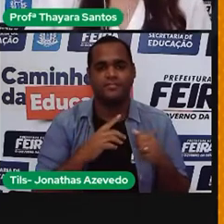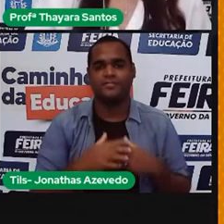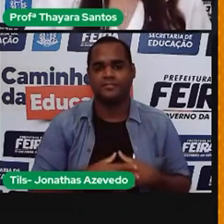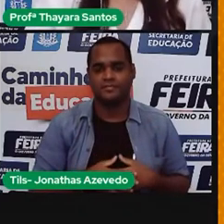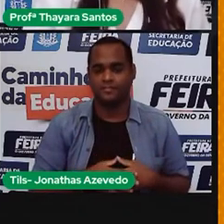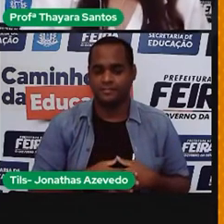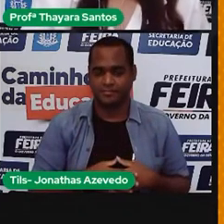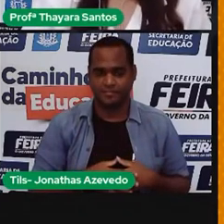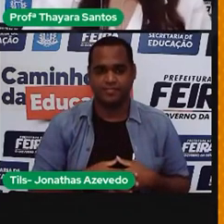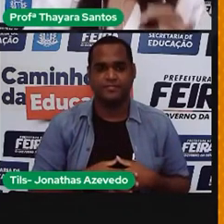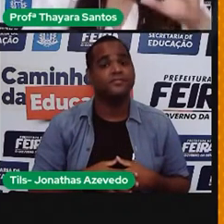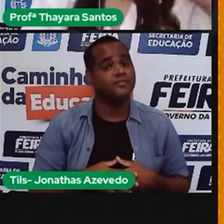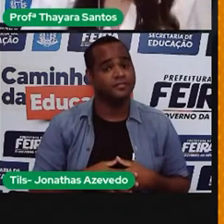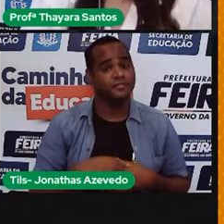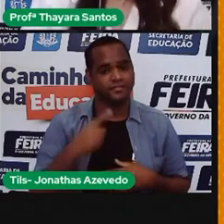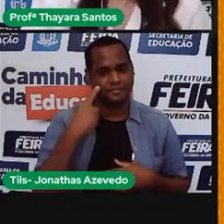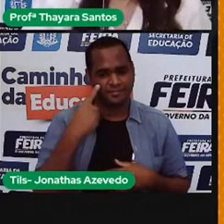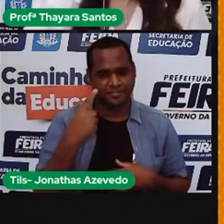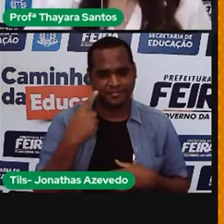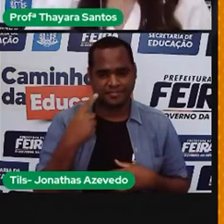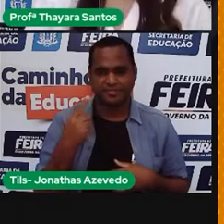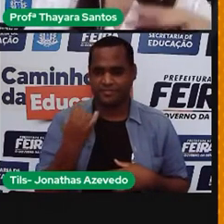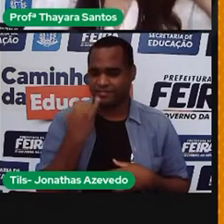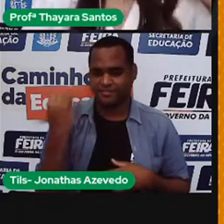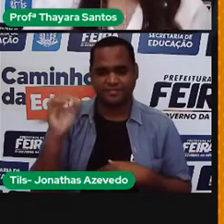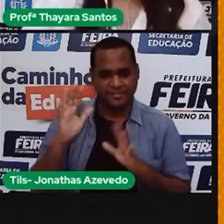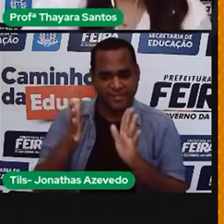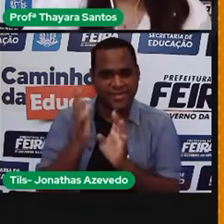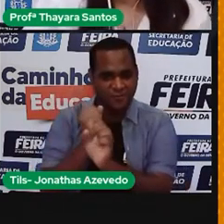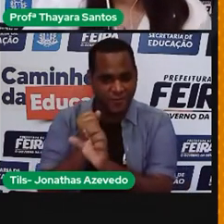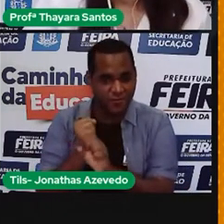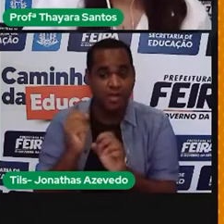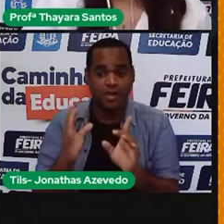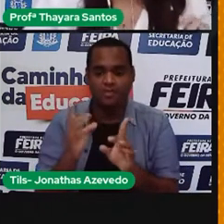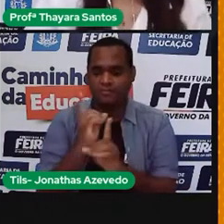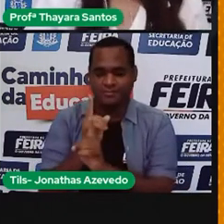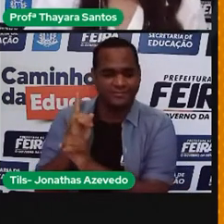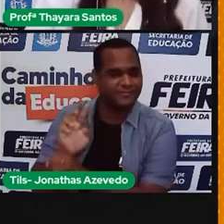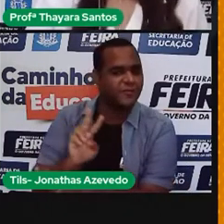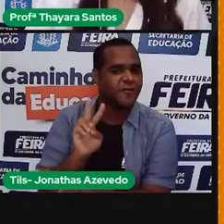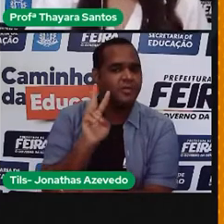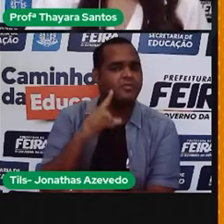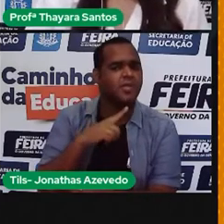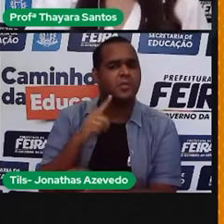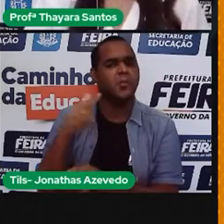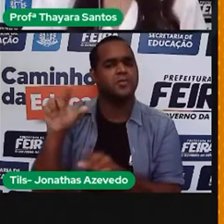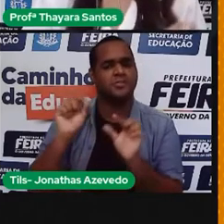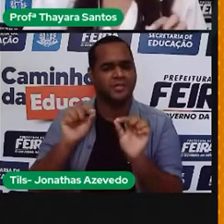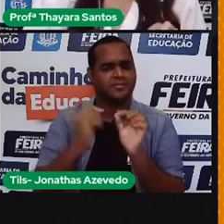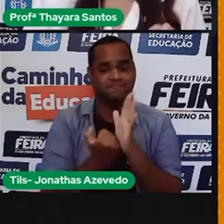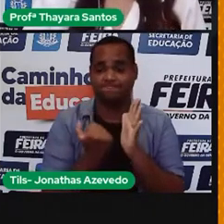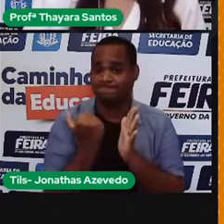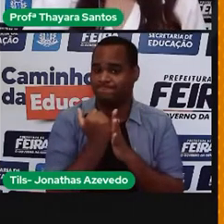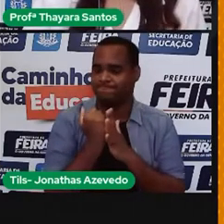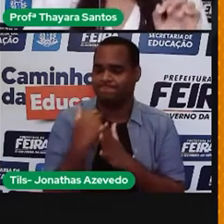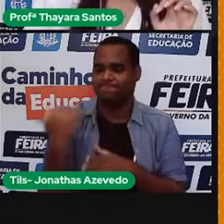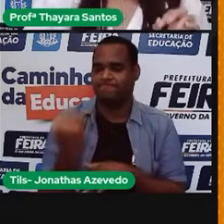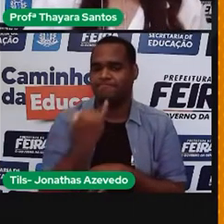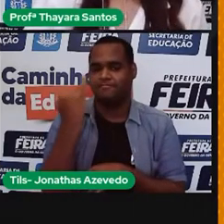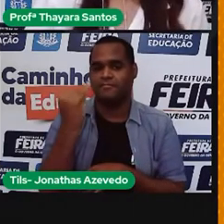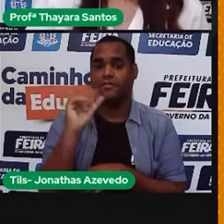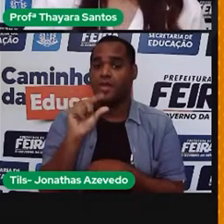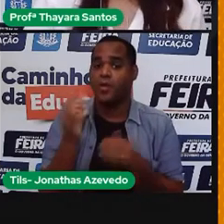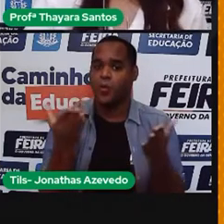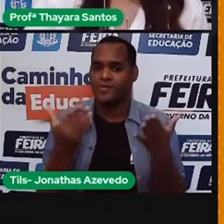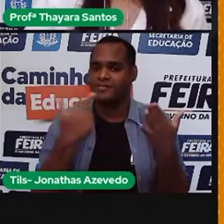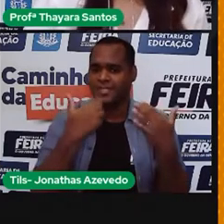E vamos lá. A gente fez todo aquele cálculo, encontramos o valor, só que tem uma coisa. Tem uma coisa que está sendo